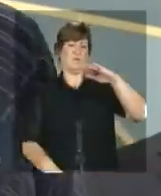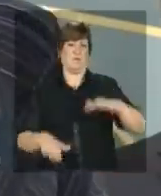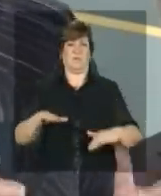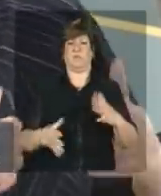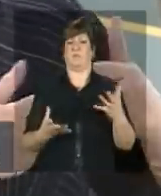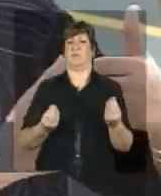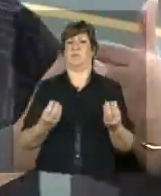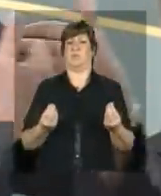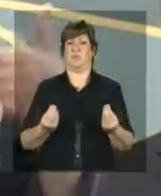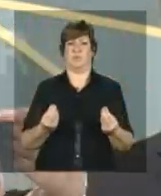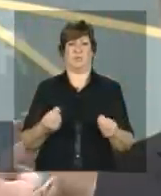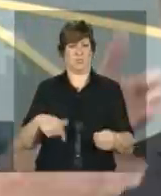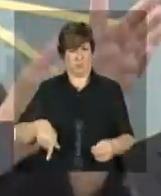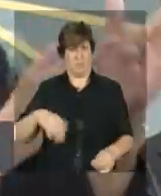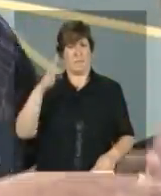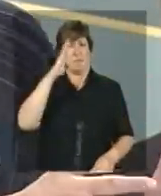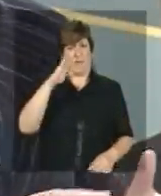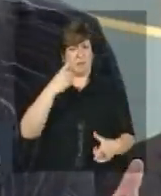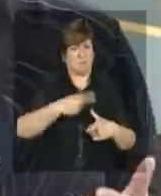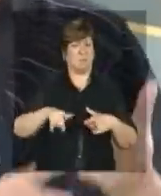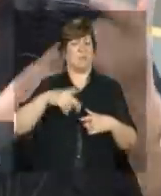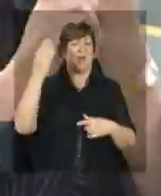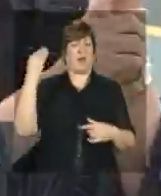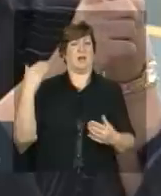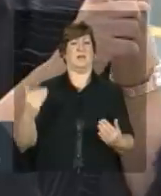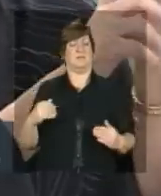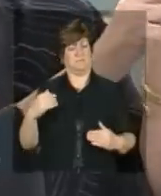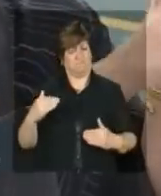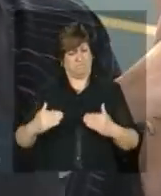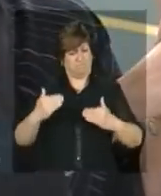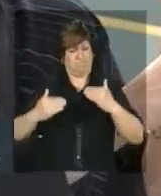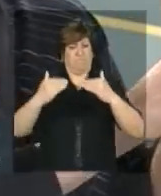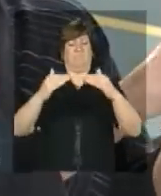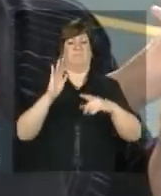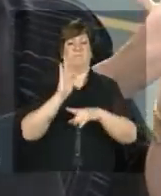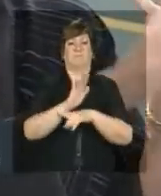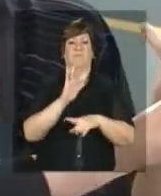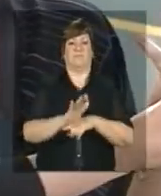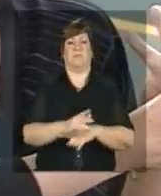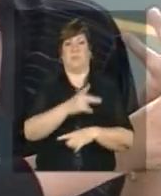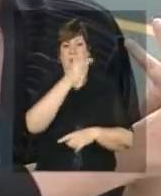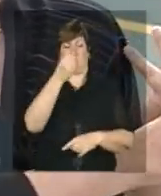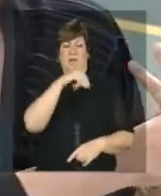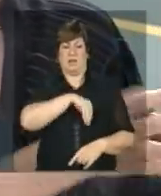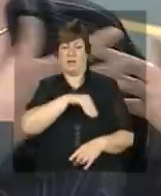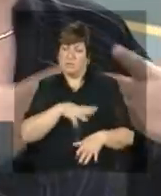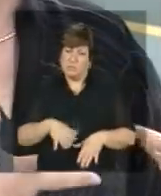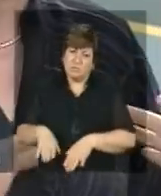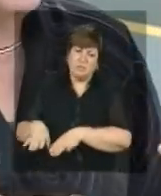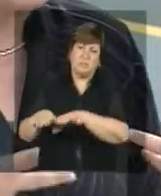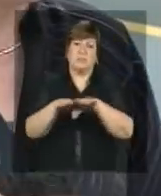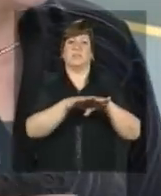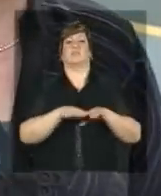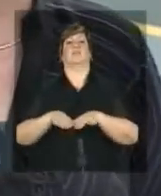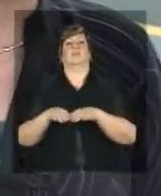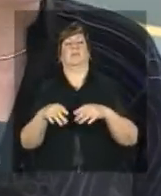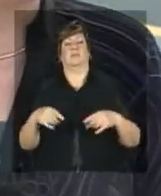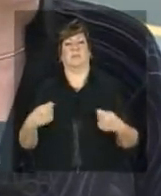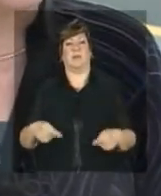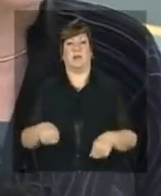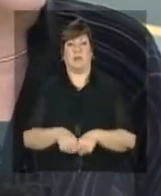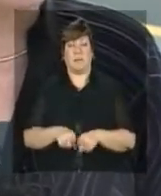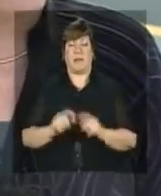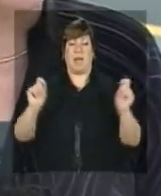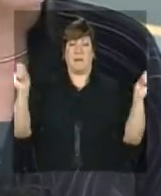mundo. Sabendo que havia conhecimento, tecnologia e capacidade desse